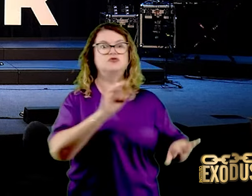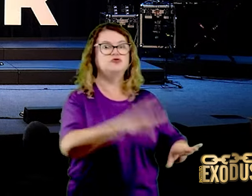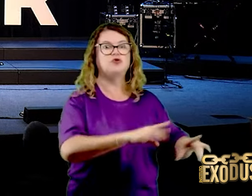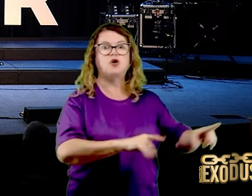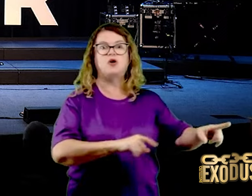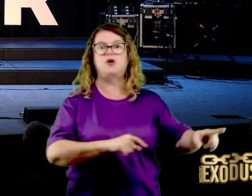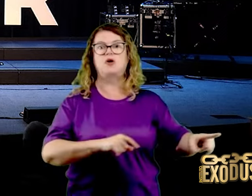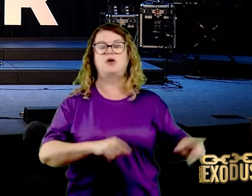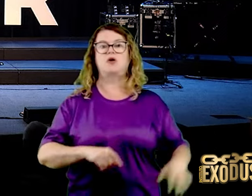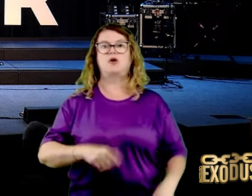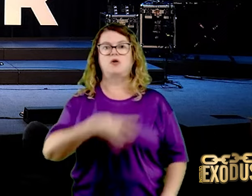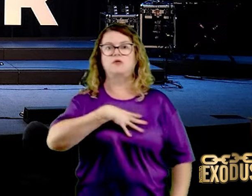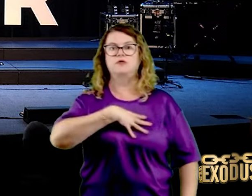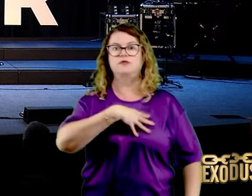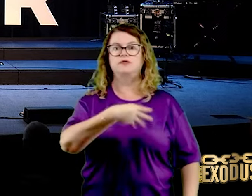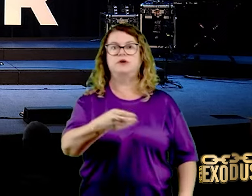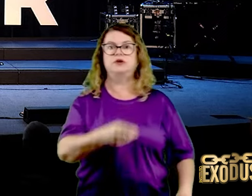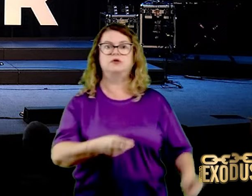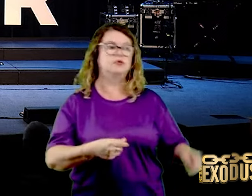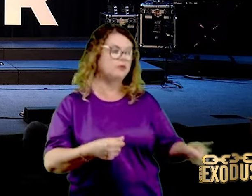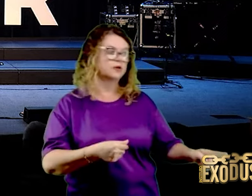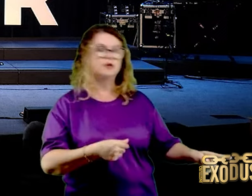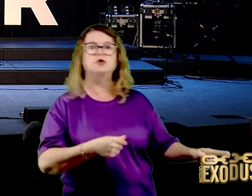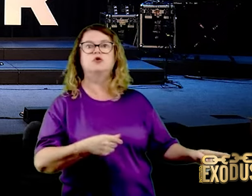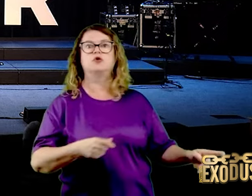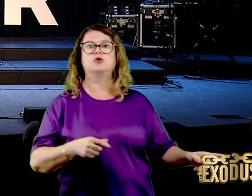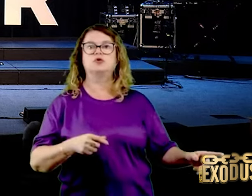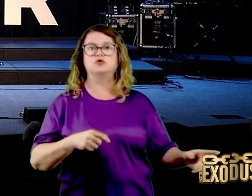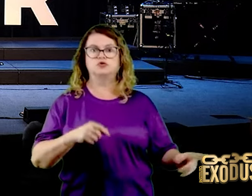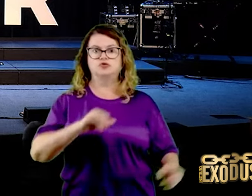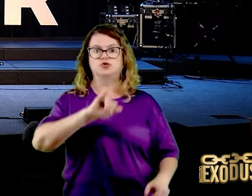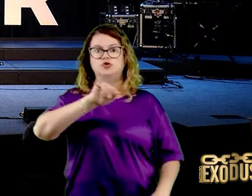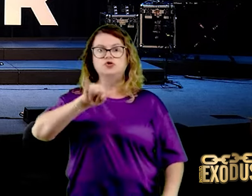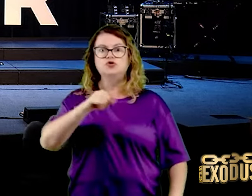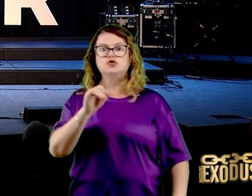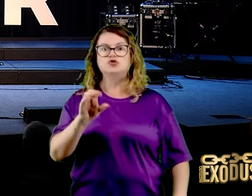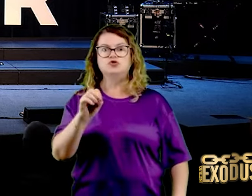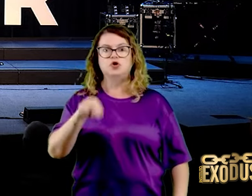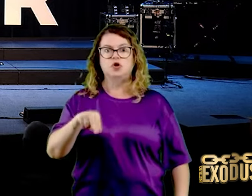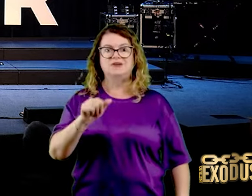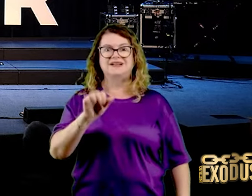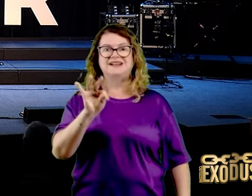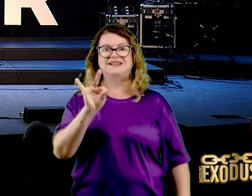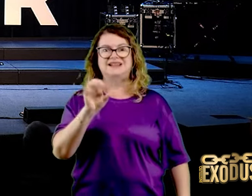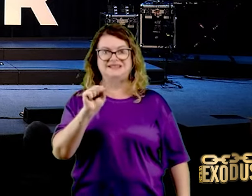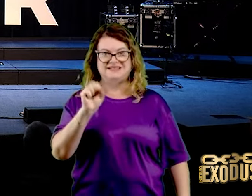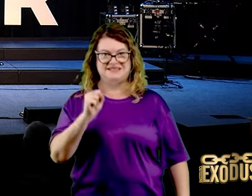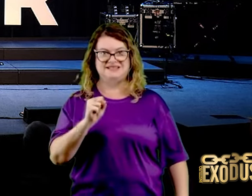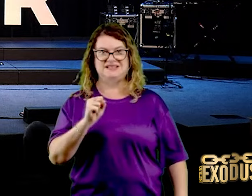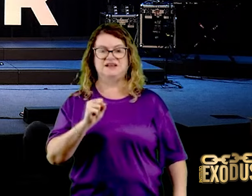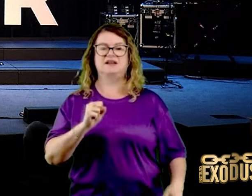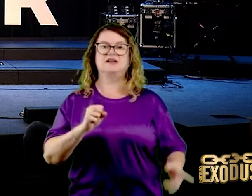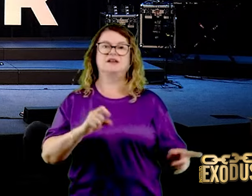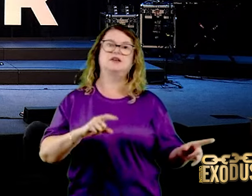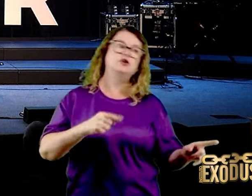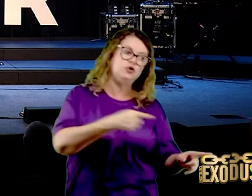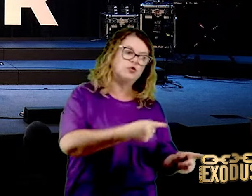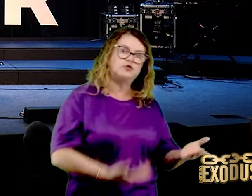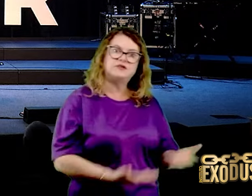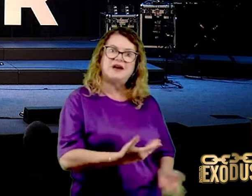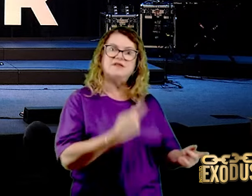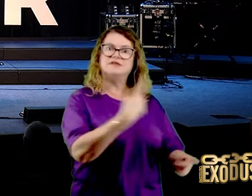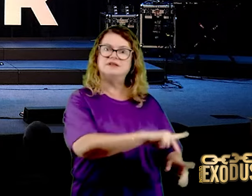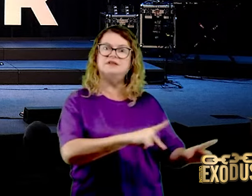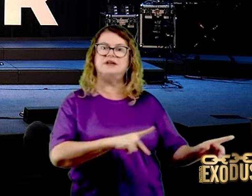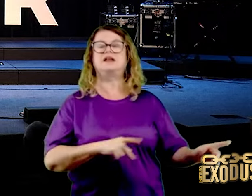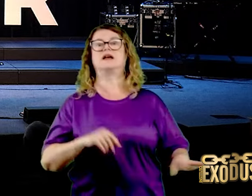com o pastor, com o líder, que guarda autoridade para ele e não passa autoridade nenhuma para a igreja. Aqui eu destranco o